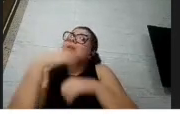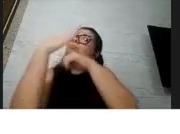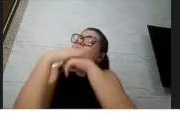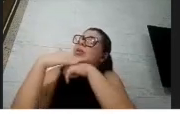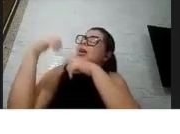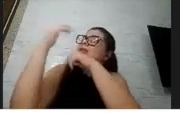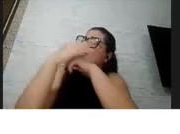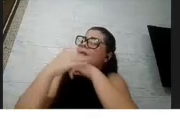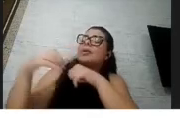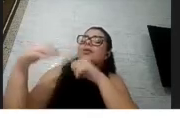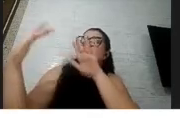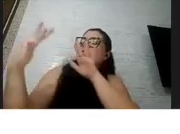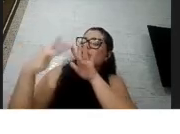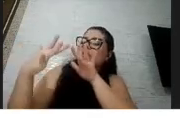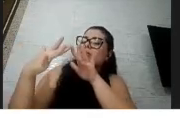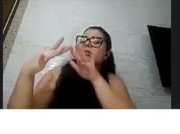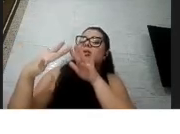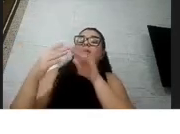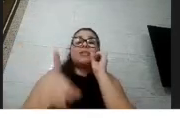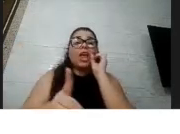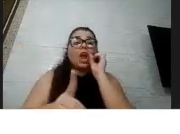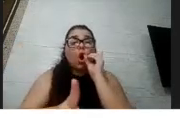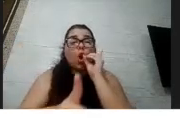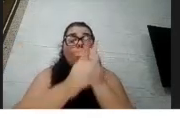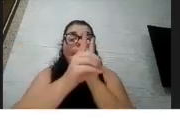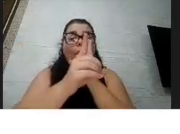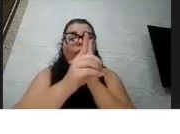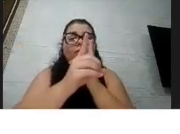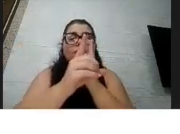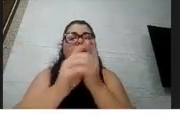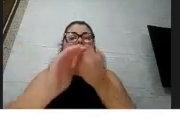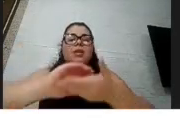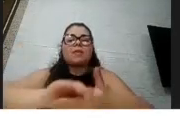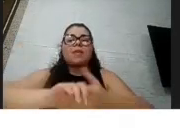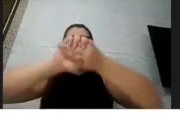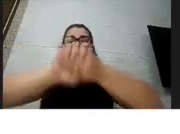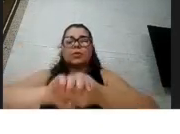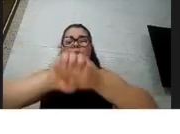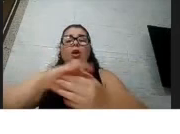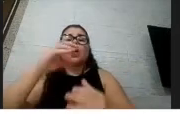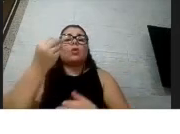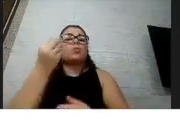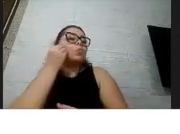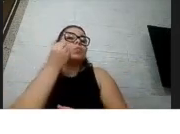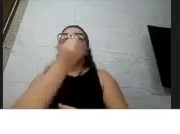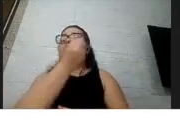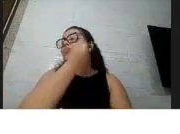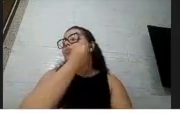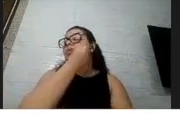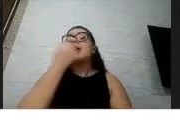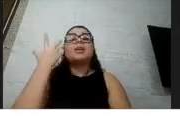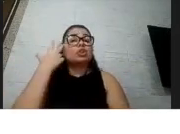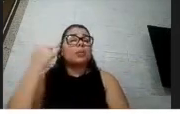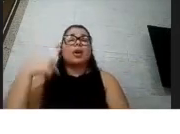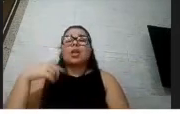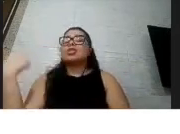hábito automático de encontrar uma pessoa e já cumprimentar com a mão ou dar um beijo no rosto, que é bem da nossa cultura,